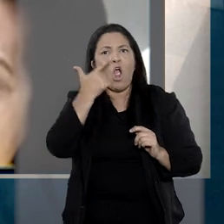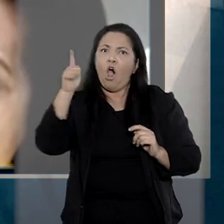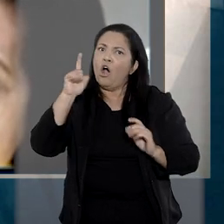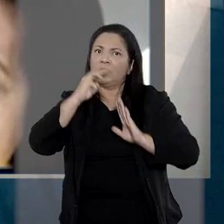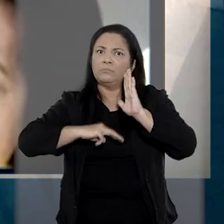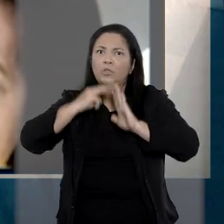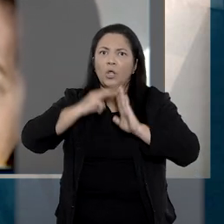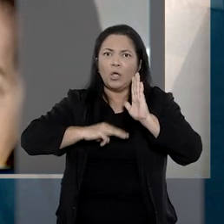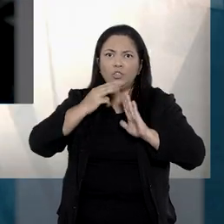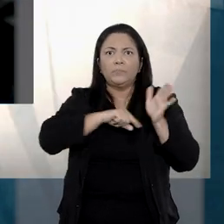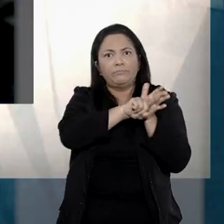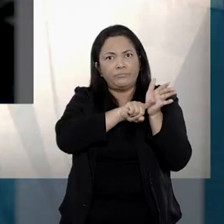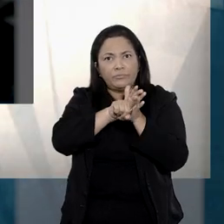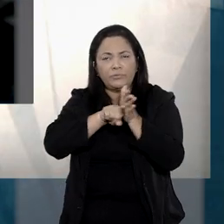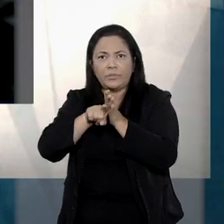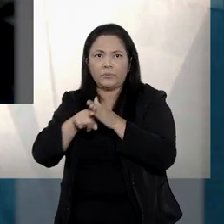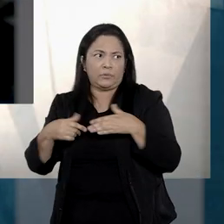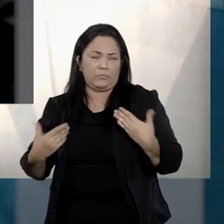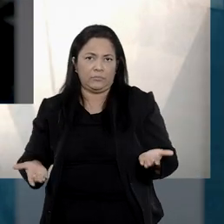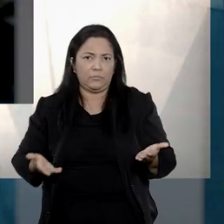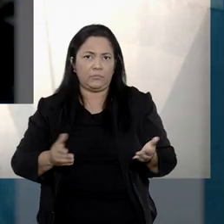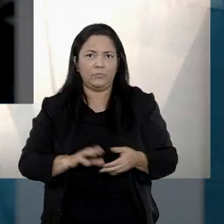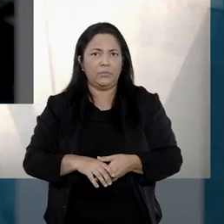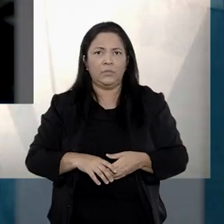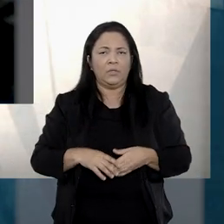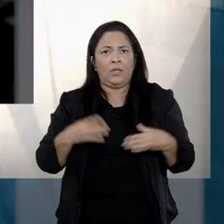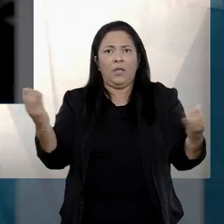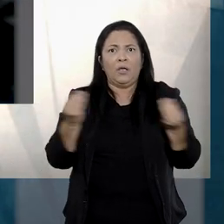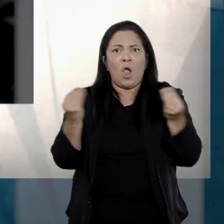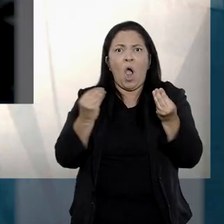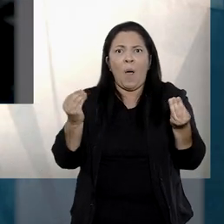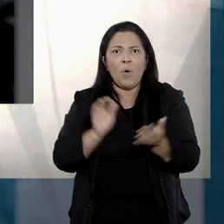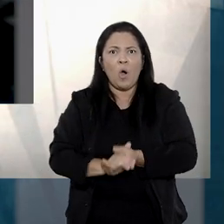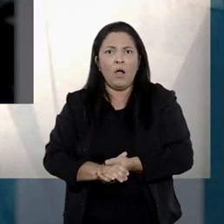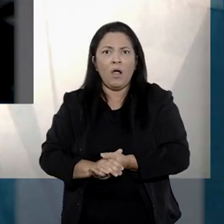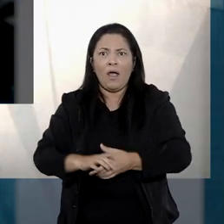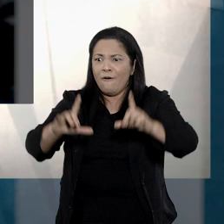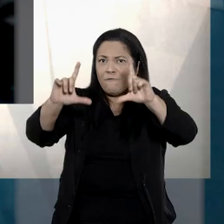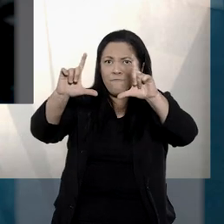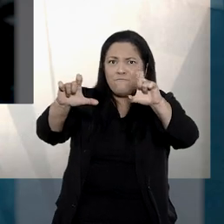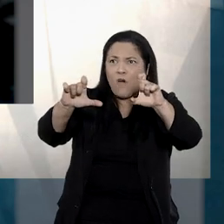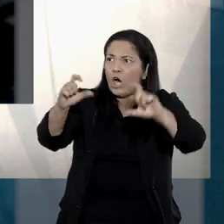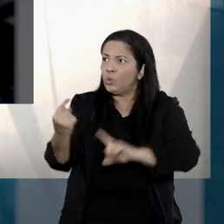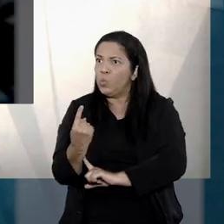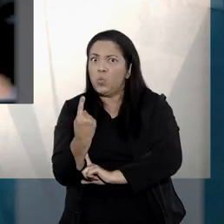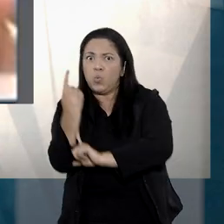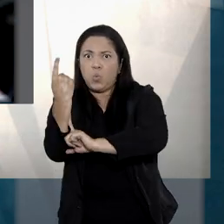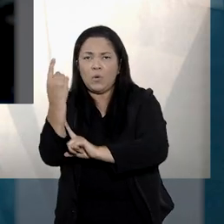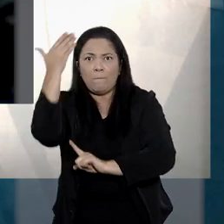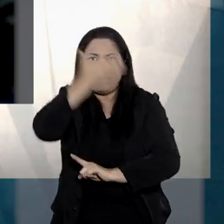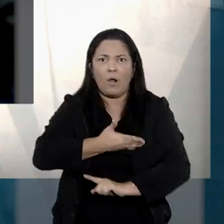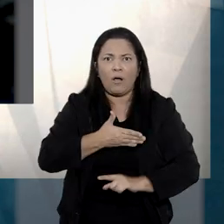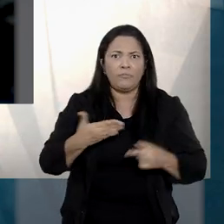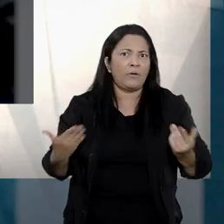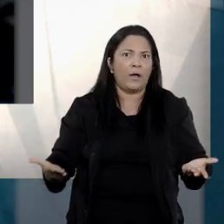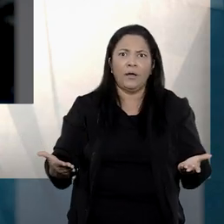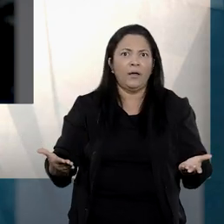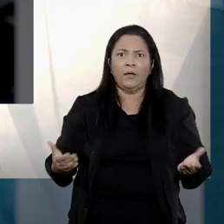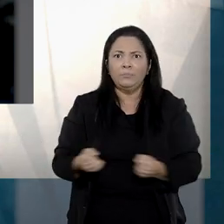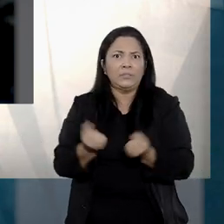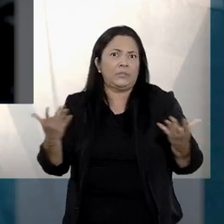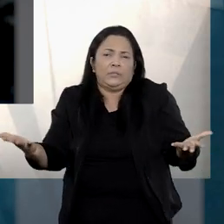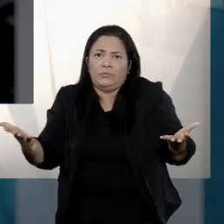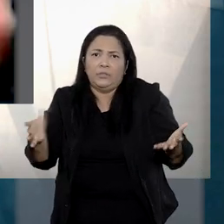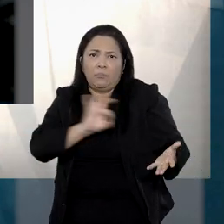investigativos. Não é possível que esta prova seja a única a ser produzida e a polícia pode fazer mais,